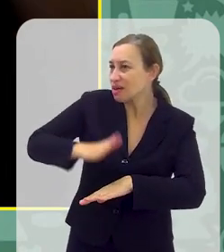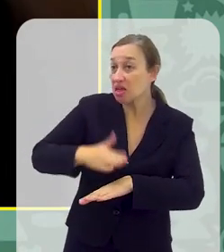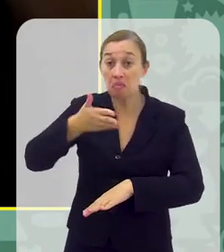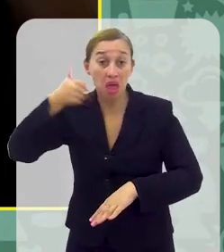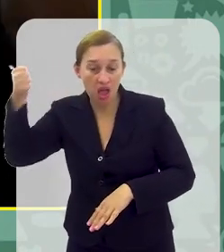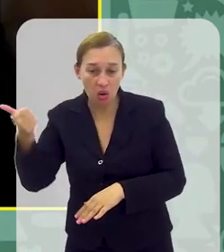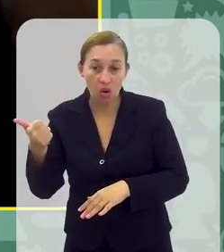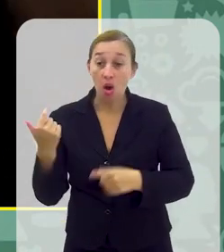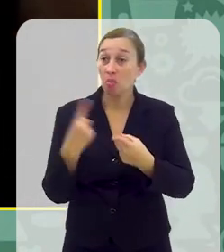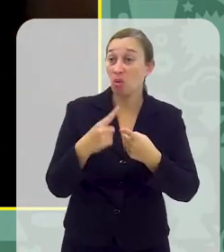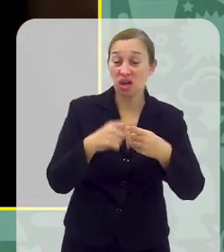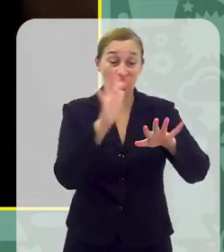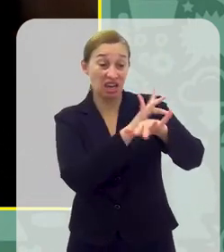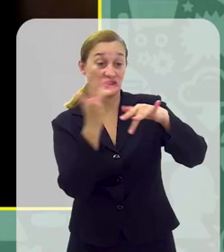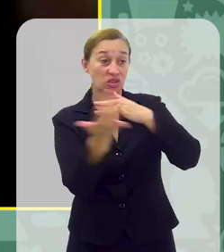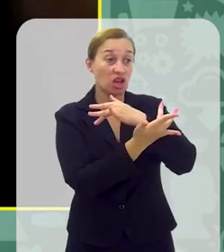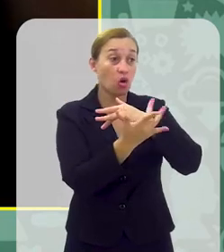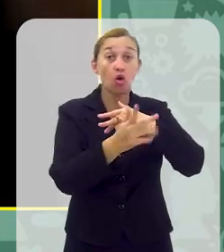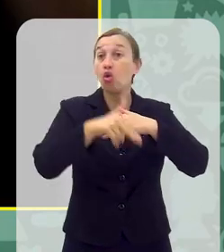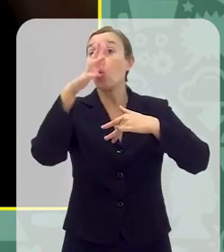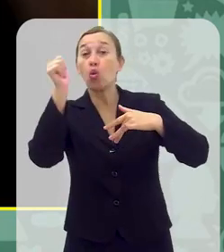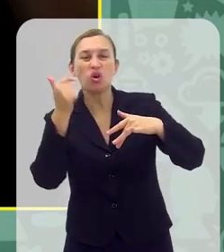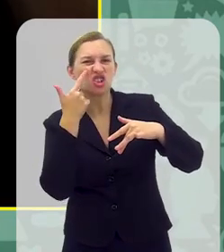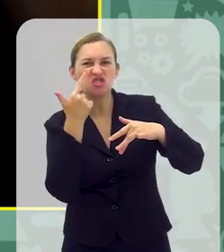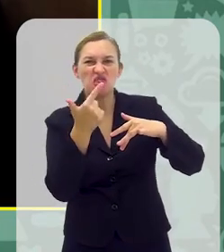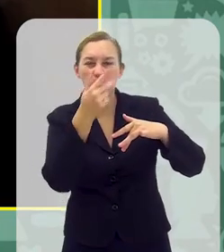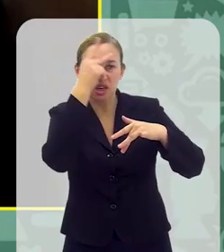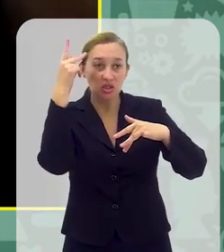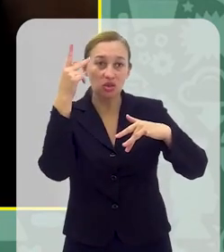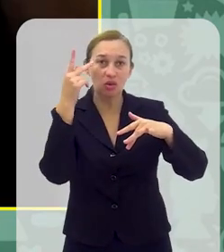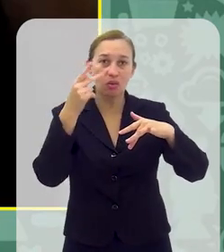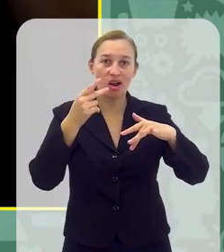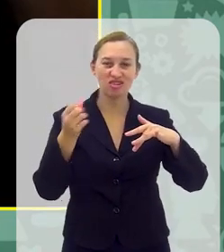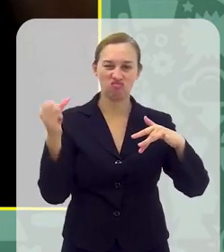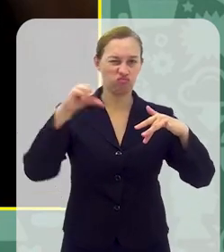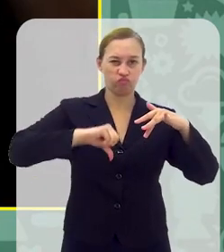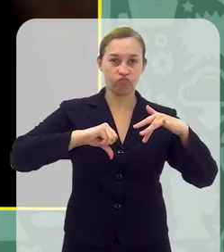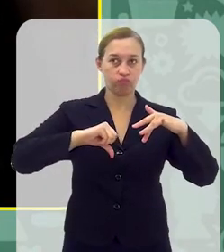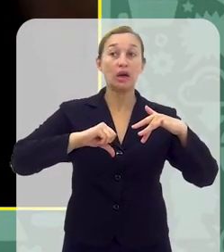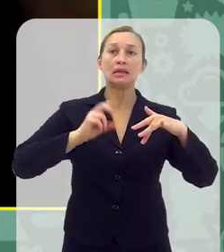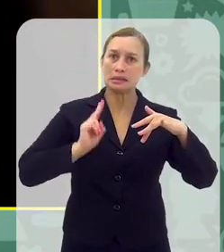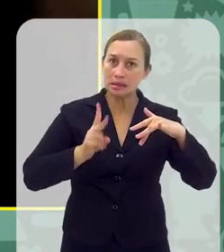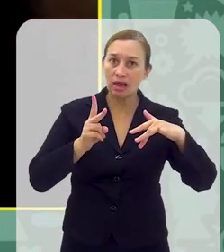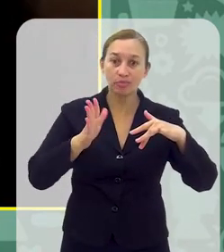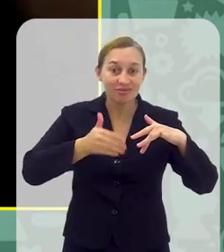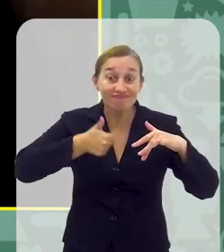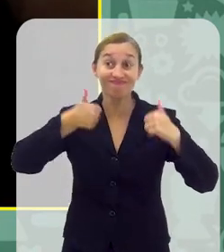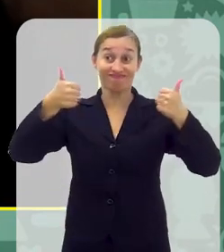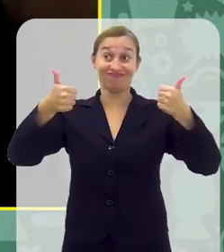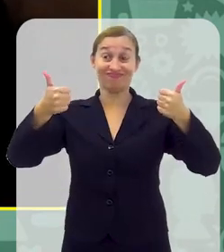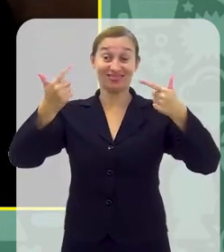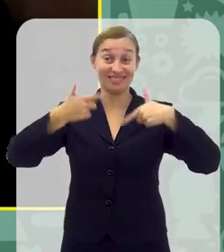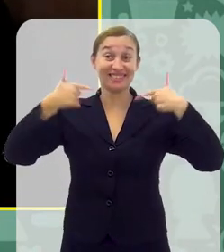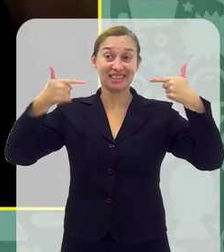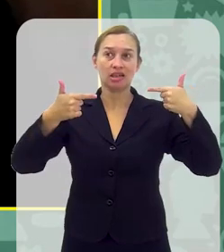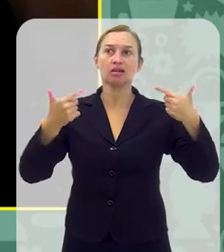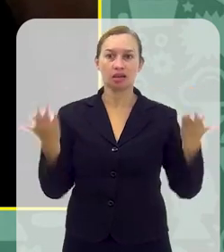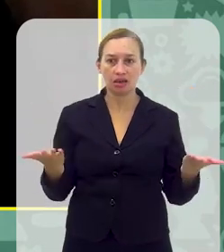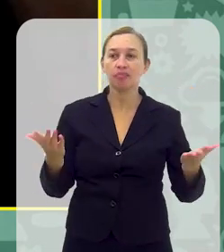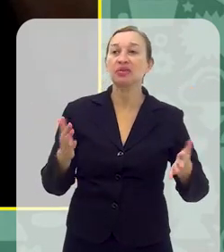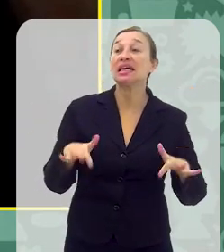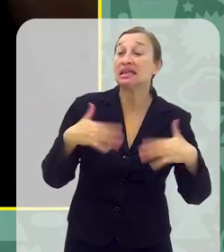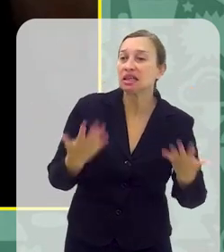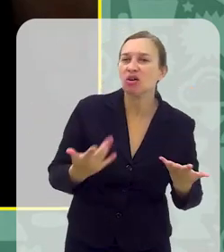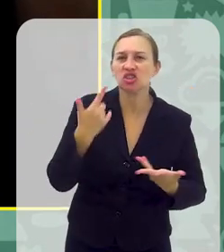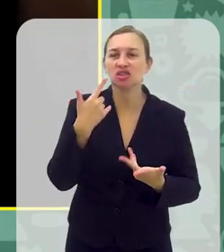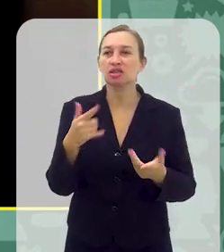mais e sempre melhor Porque na rede social ninguém tá mal, né? Tá sempre todo mundo muito feliz Então isso acaba tendo um prejuízo aí Na questão da